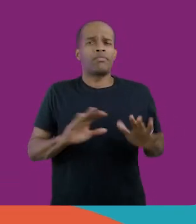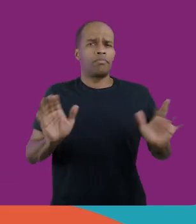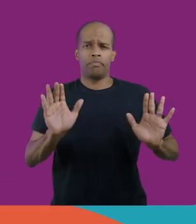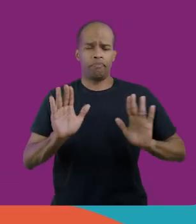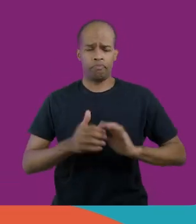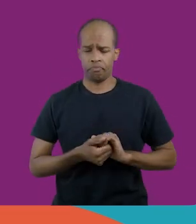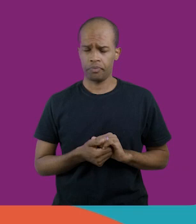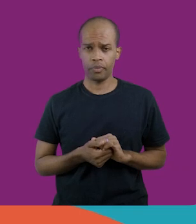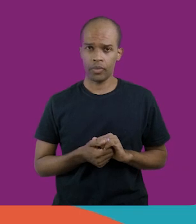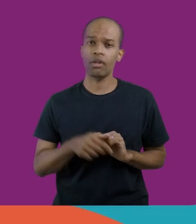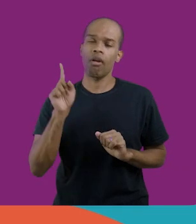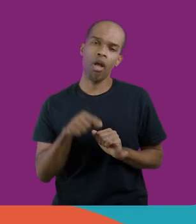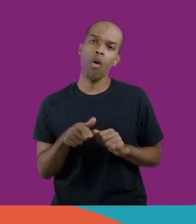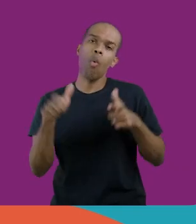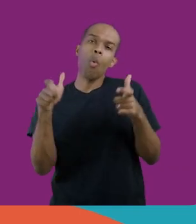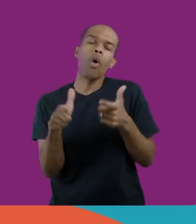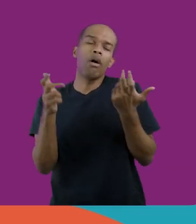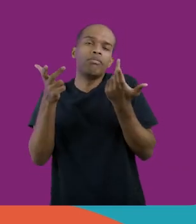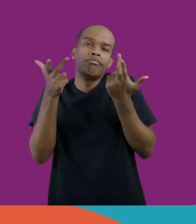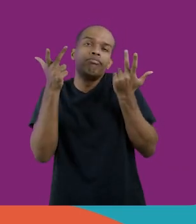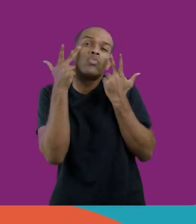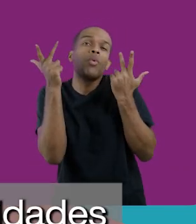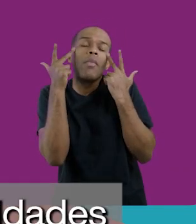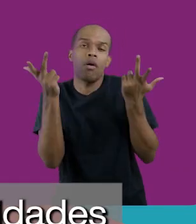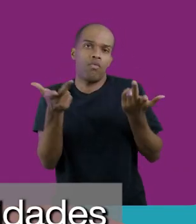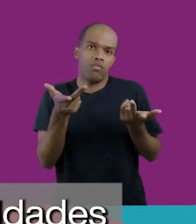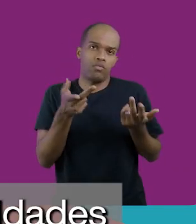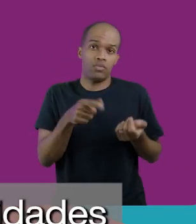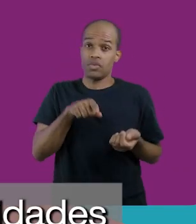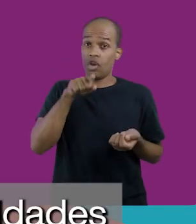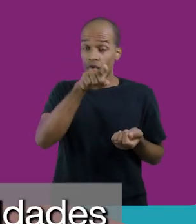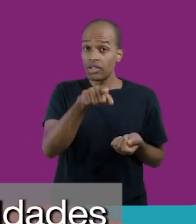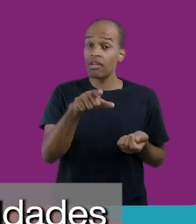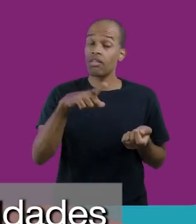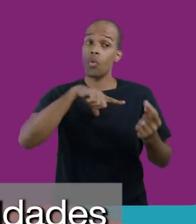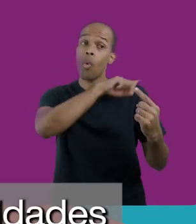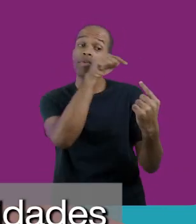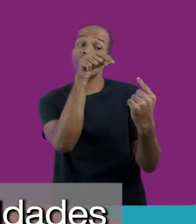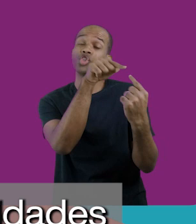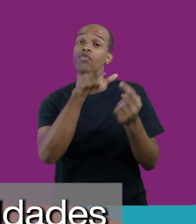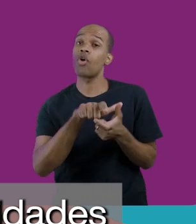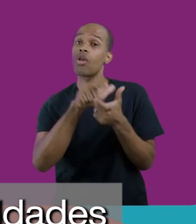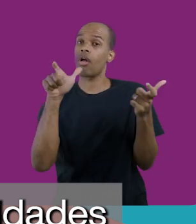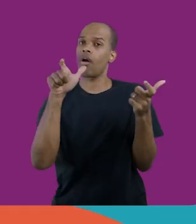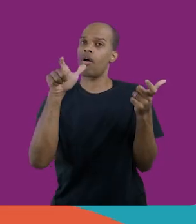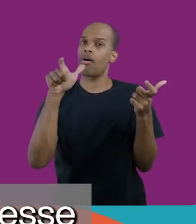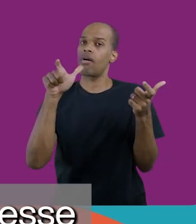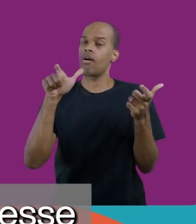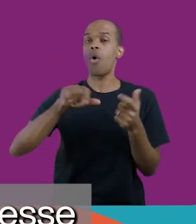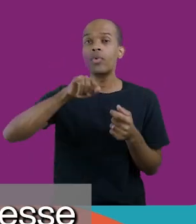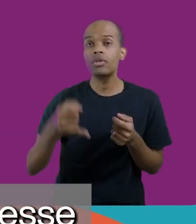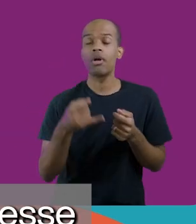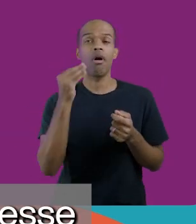era um ambiente de normalidade onde você tinha por objetivo ampliar as oportunidades